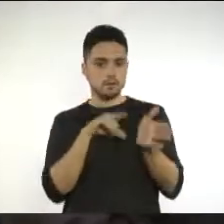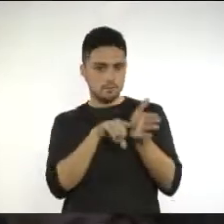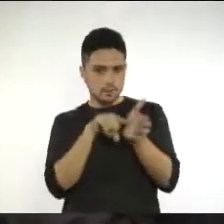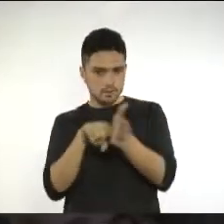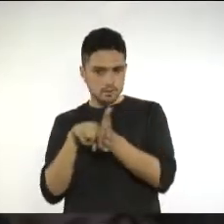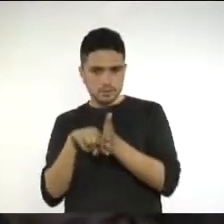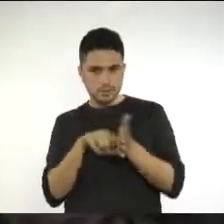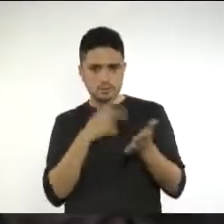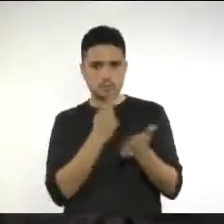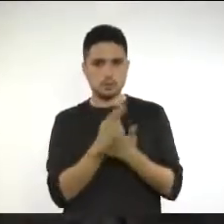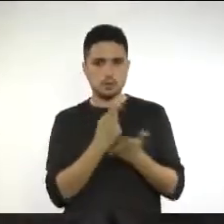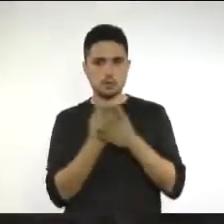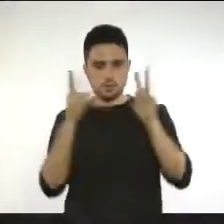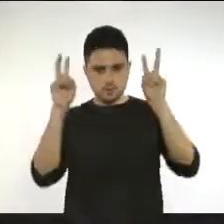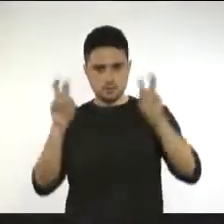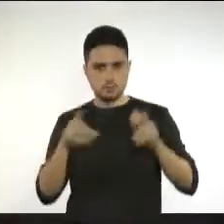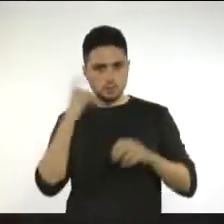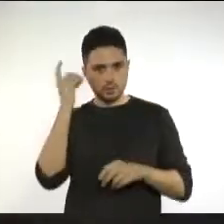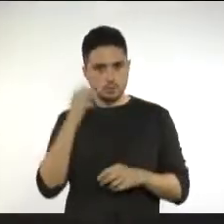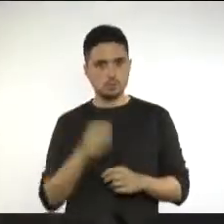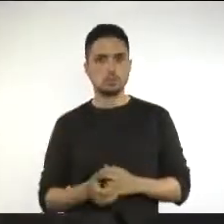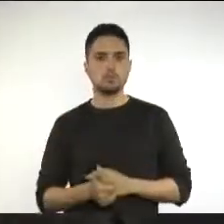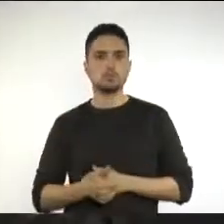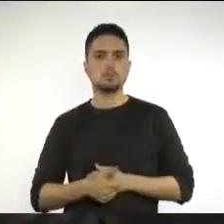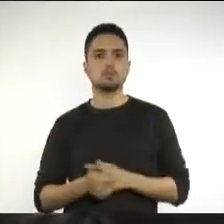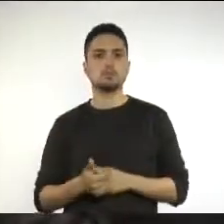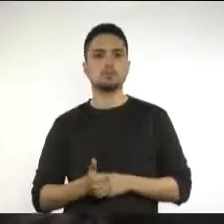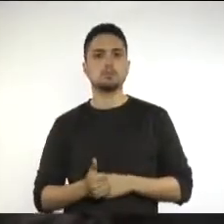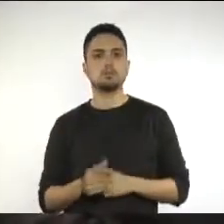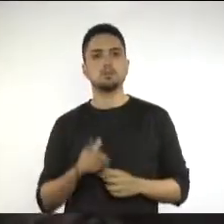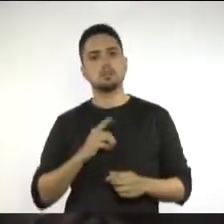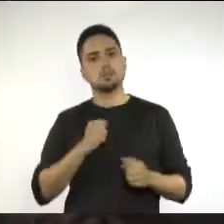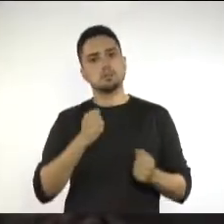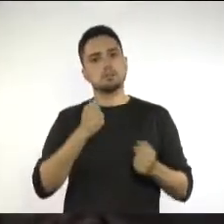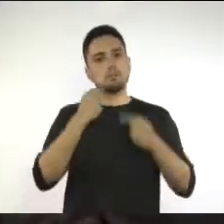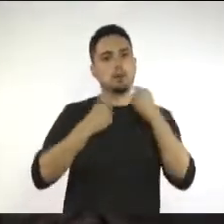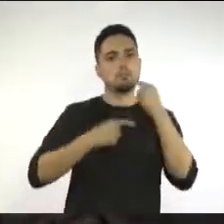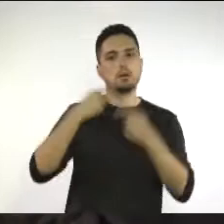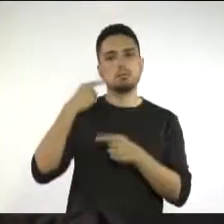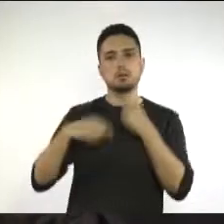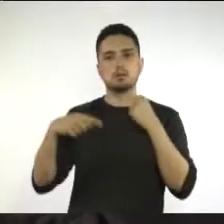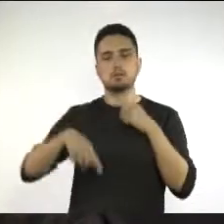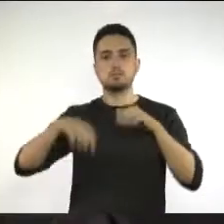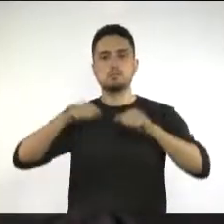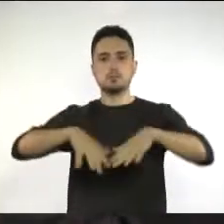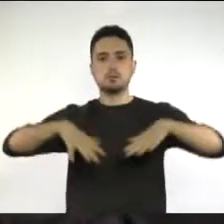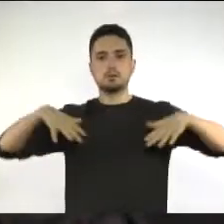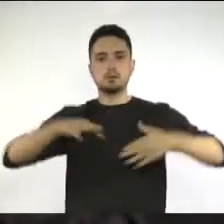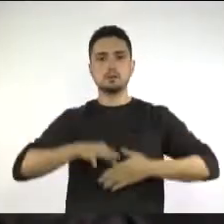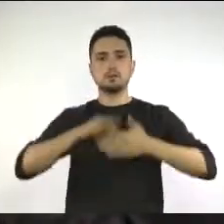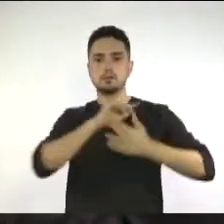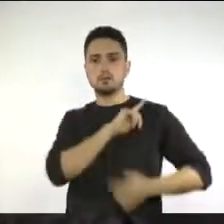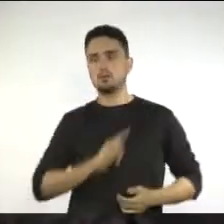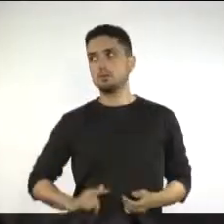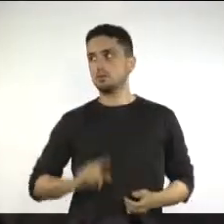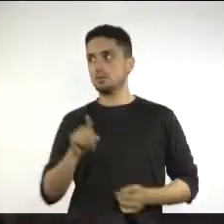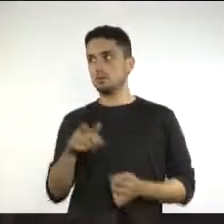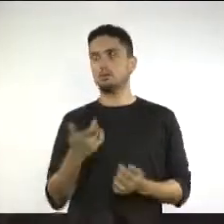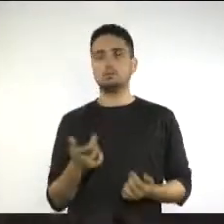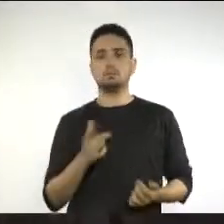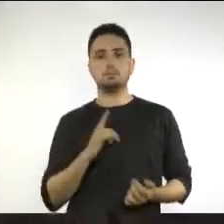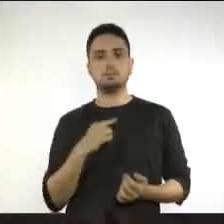sobre os deputados. Na discussão travada neste momento no plenário, entre o líder do Governo e V. Exª, nós